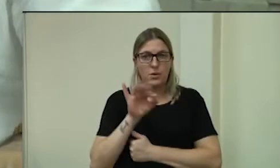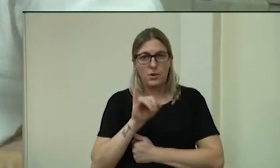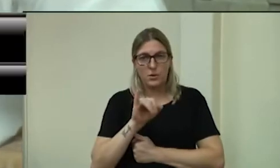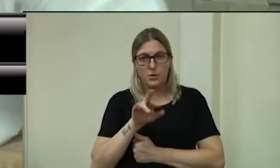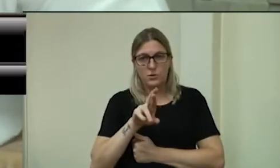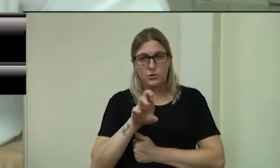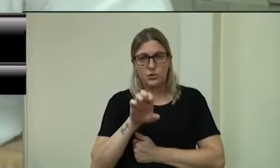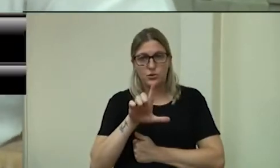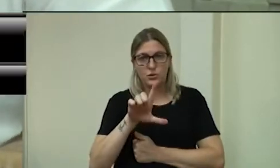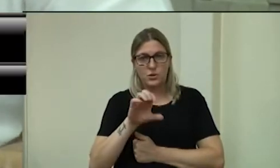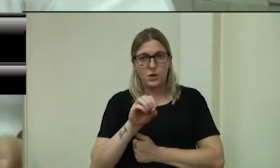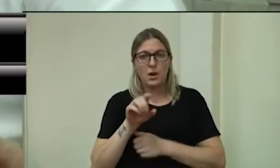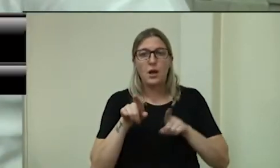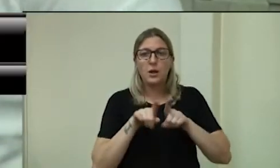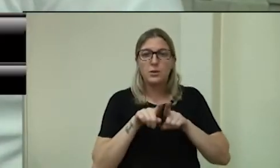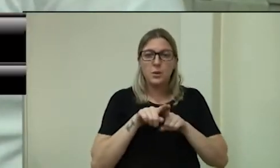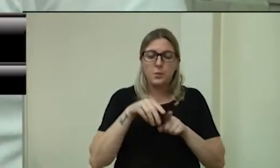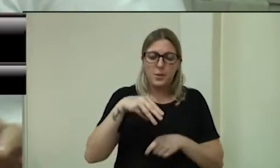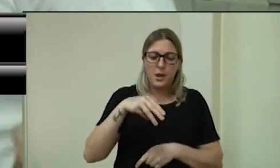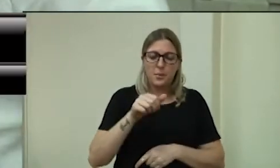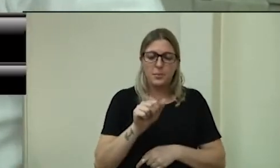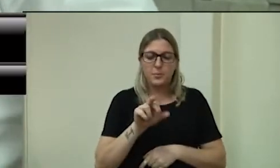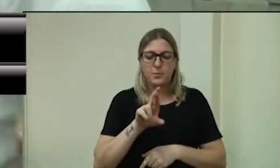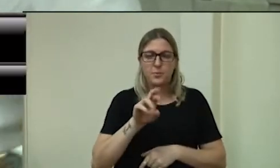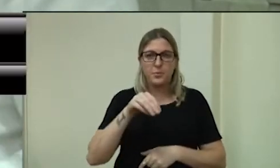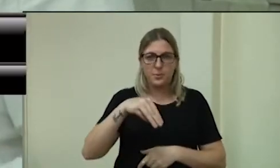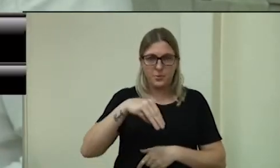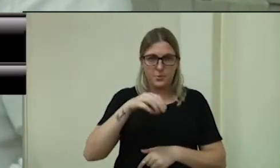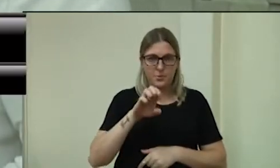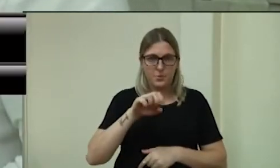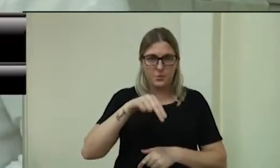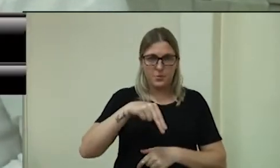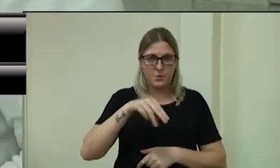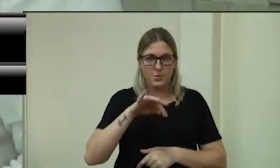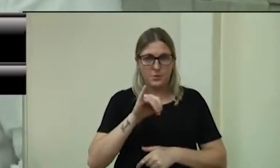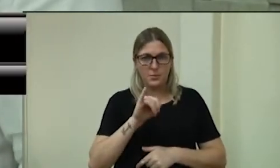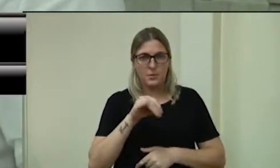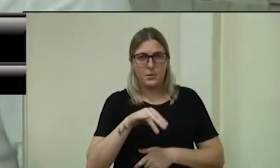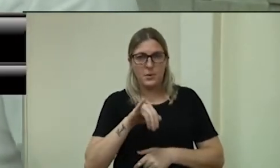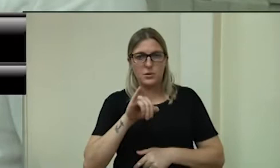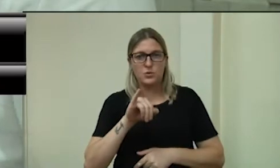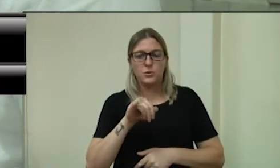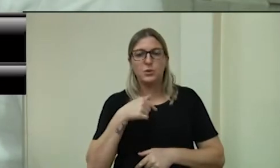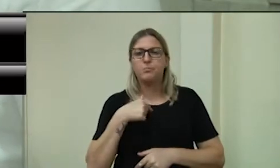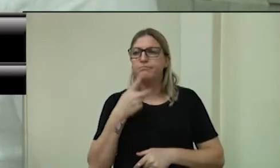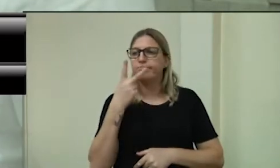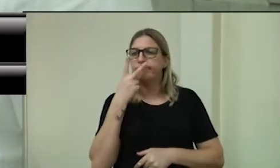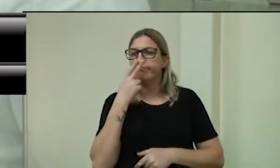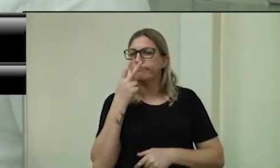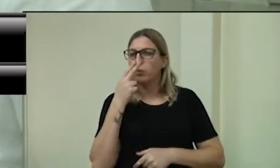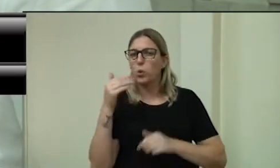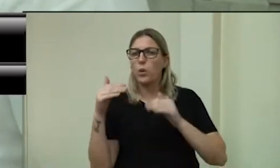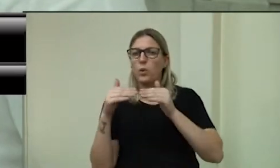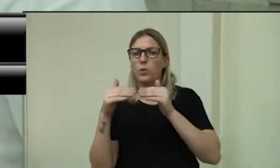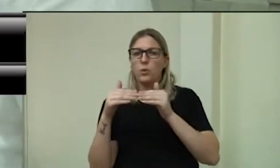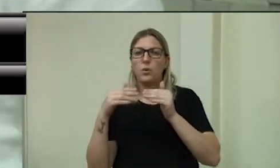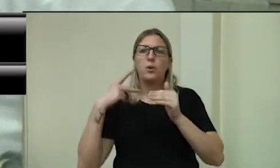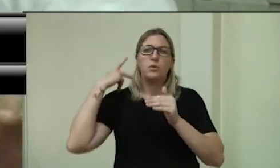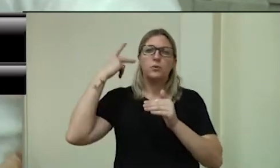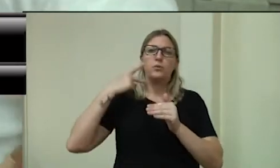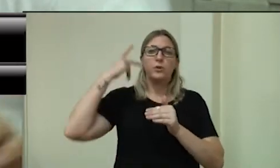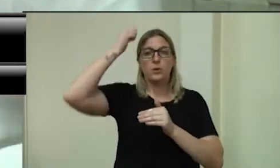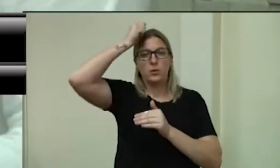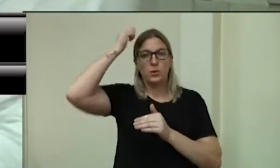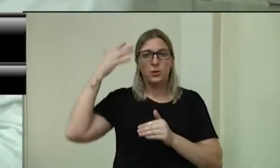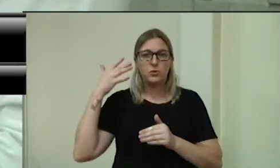o Marmentini, eu venho da mesma linha, do vereador Nadir, fiz um pedido de